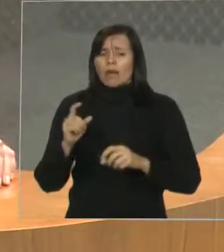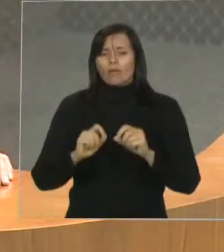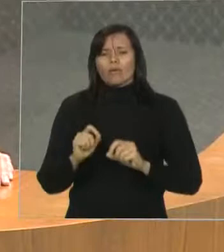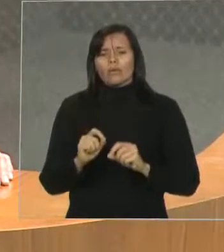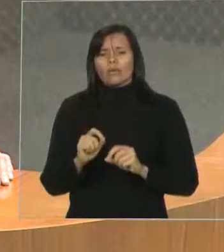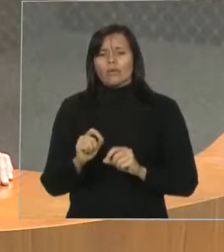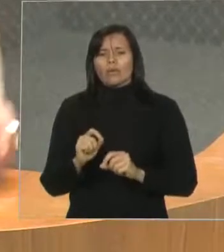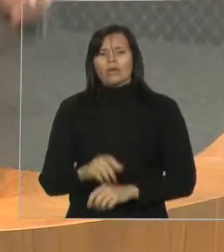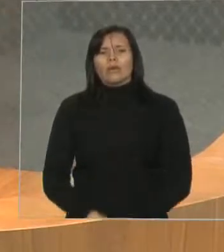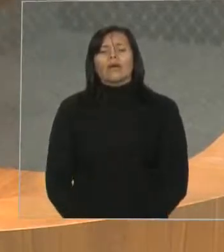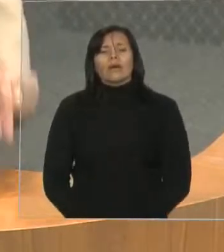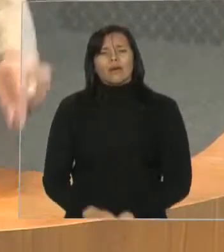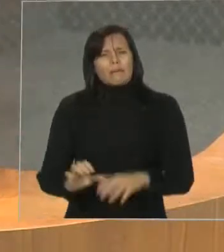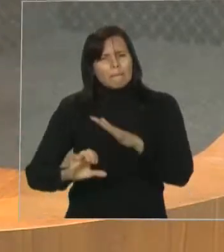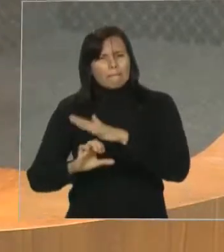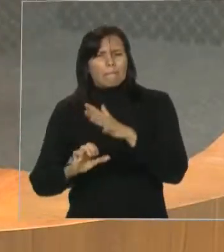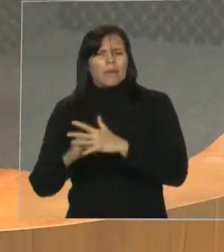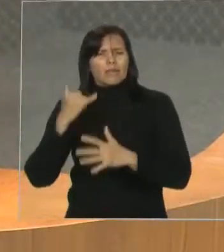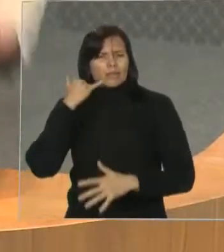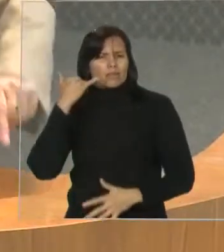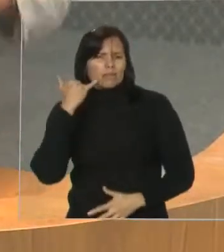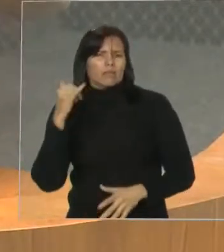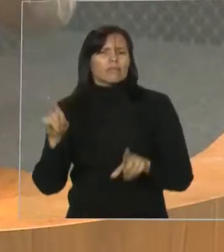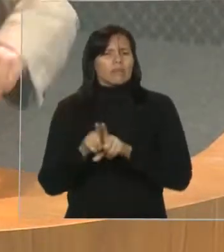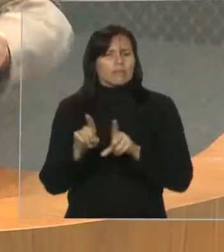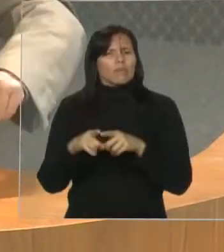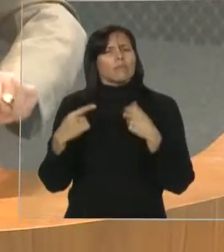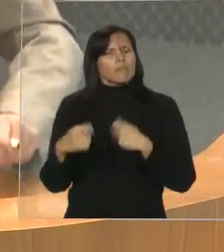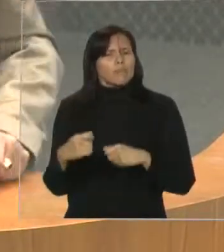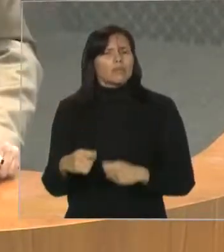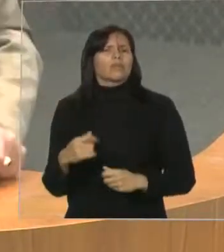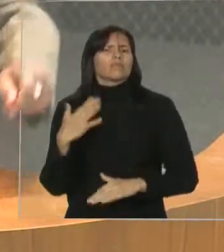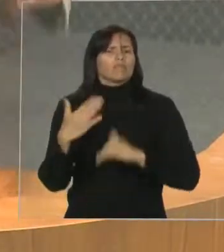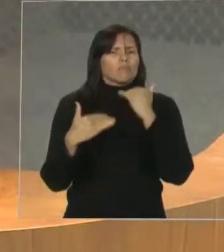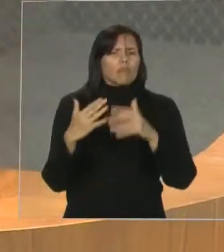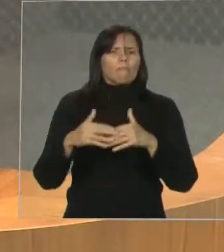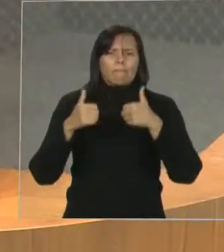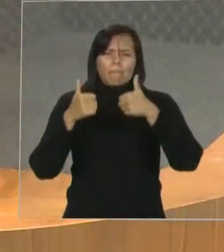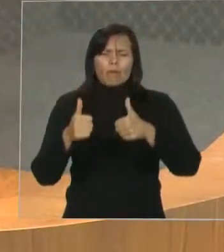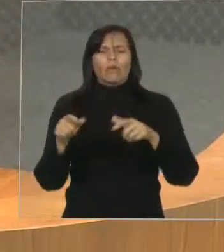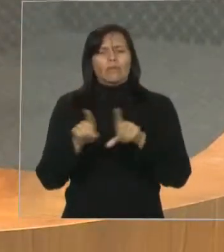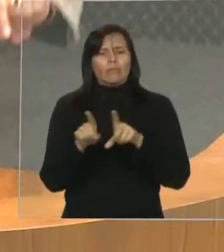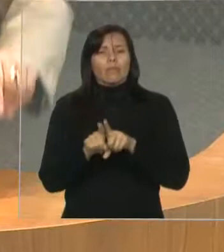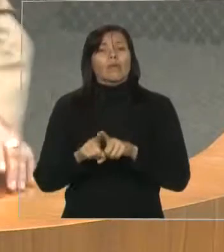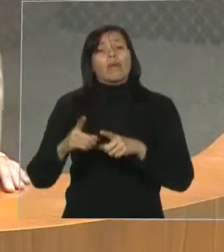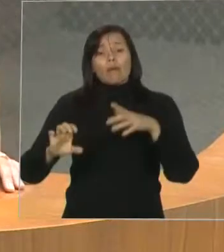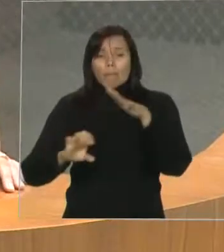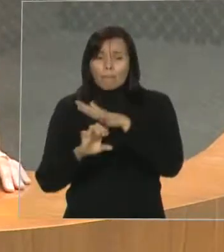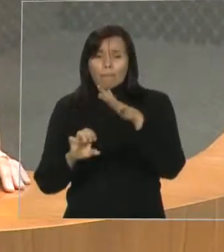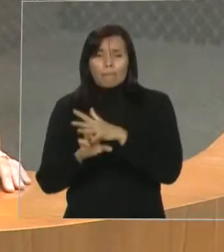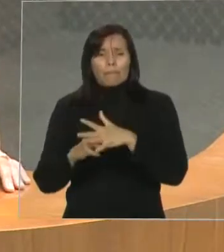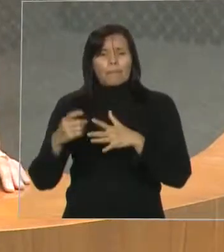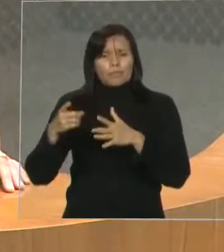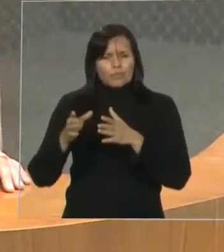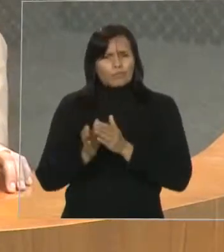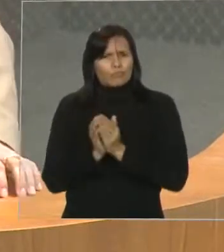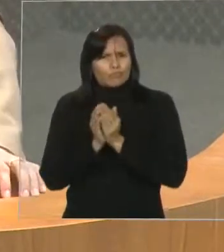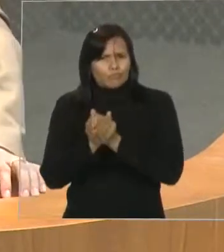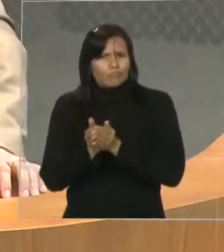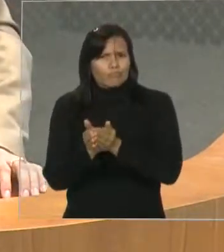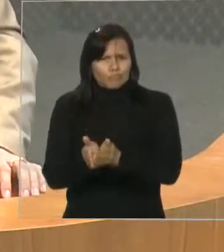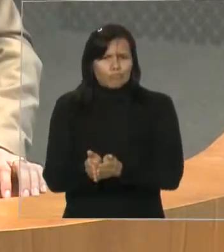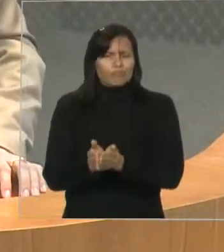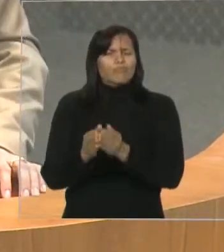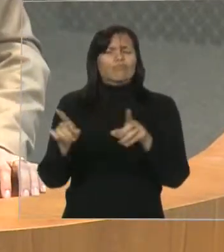do FerriBot também. Vamos cobrar para que eles possam estar ali, sim, operando, porque são maranhenses que utilizam aquele sistema de transporte